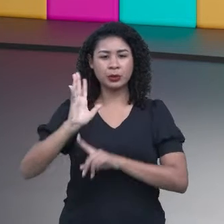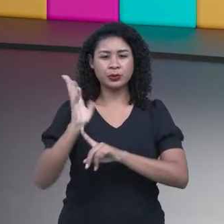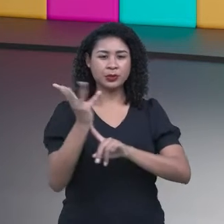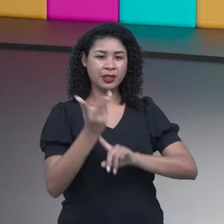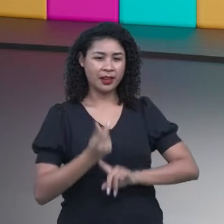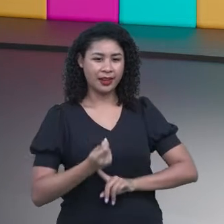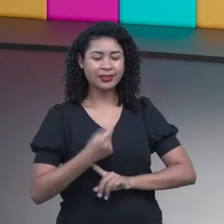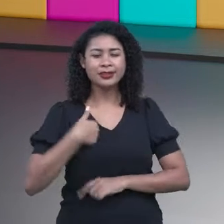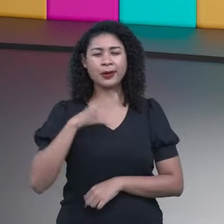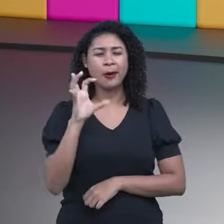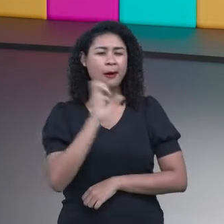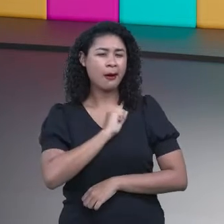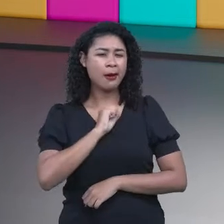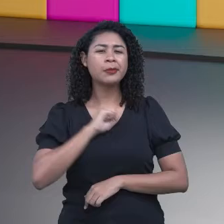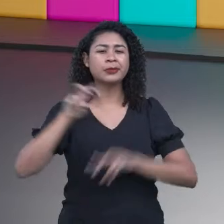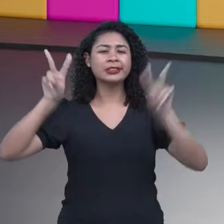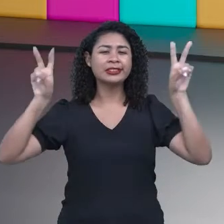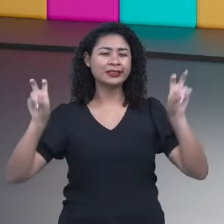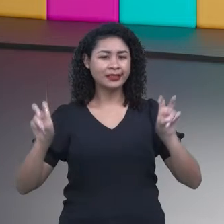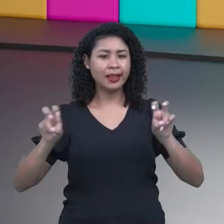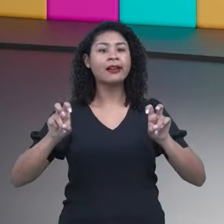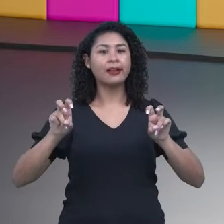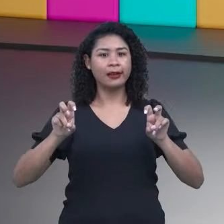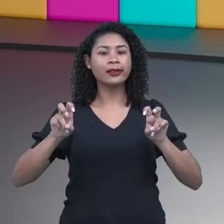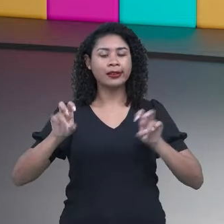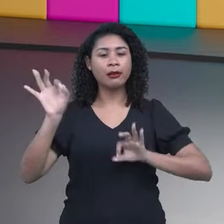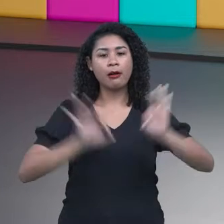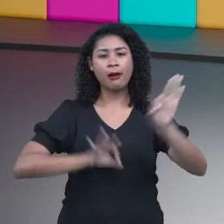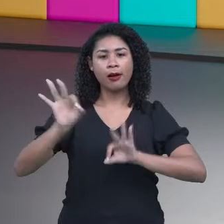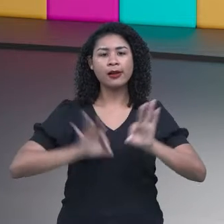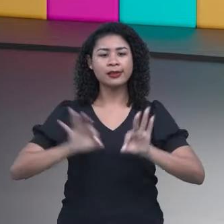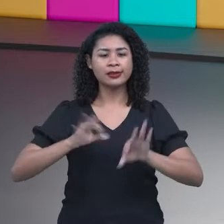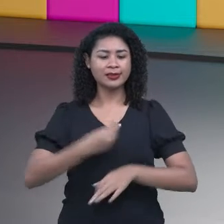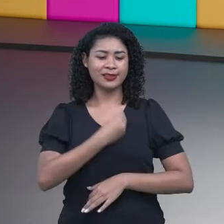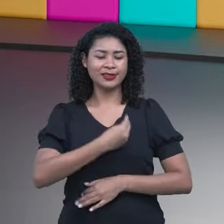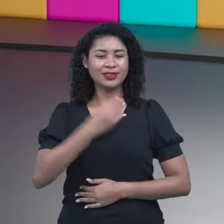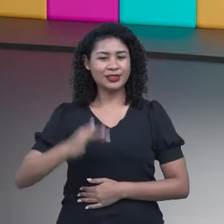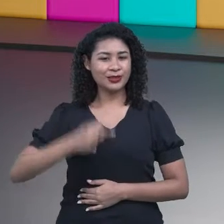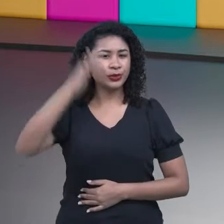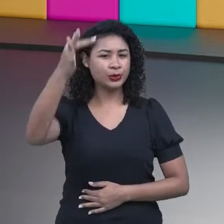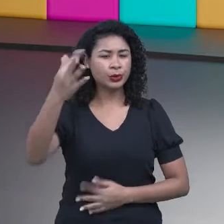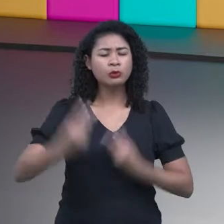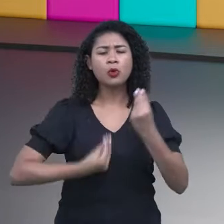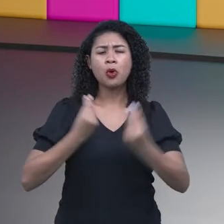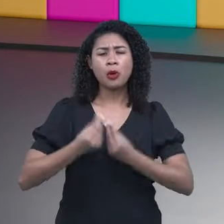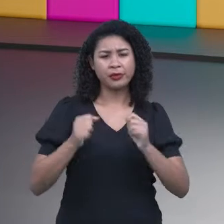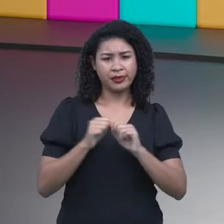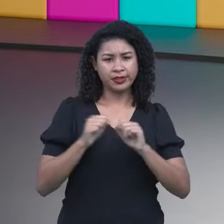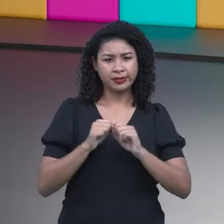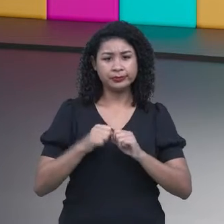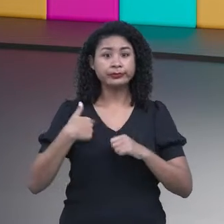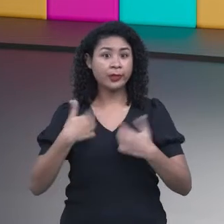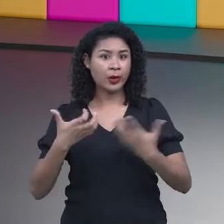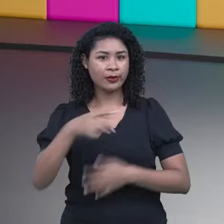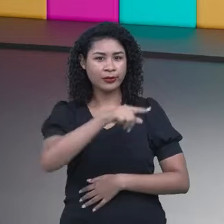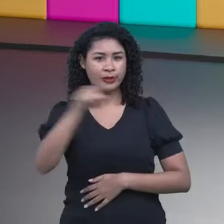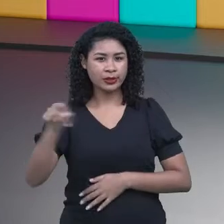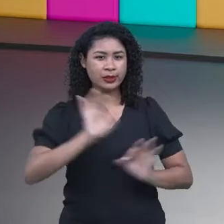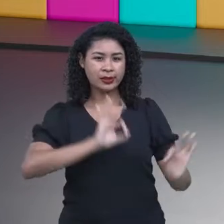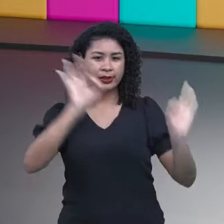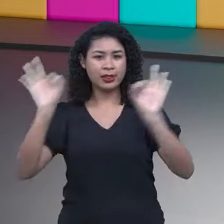é justamente um projeto de vida. O que projetar? Como projetar? E eu gostaria que vocês que estão aí assistindo nesse momento,